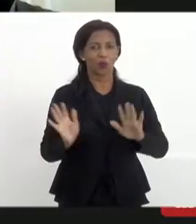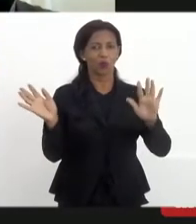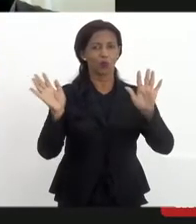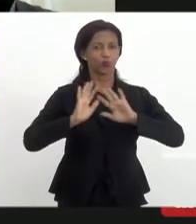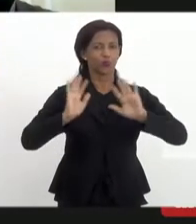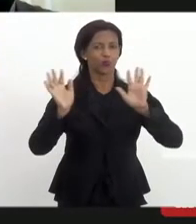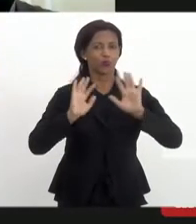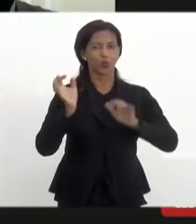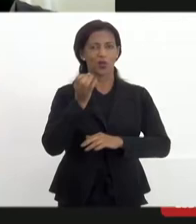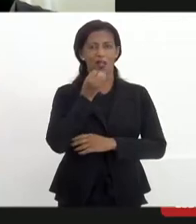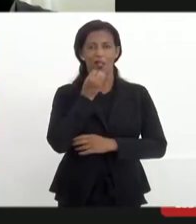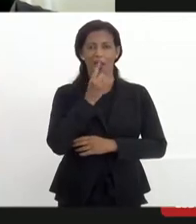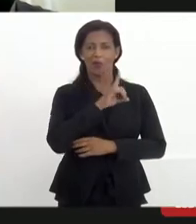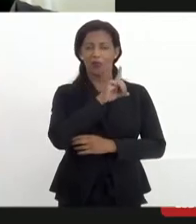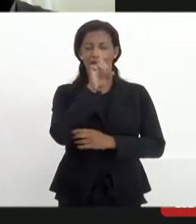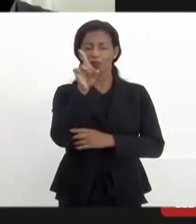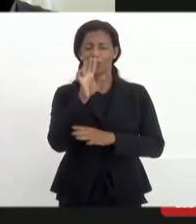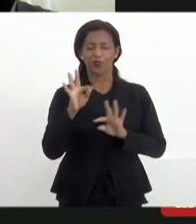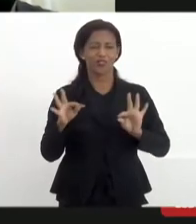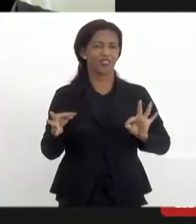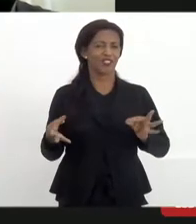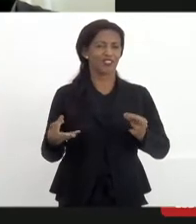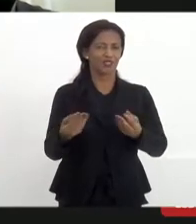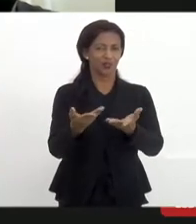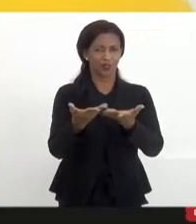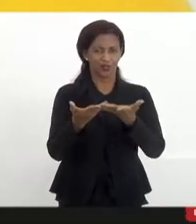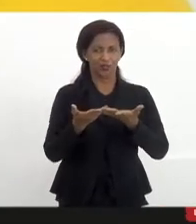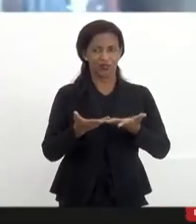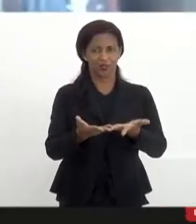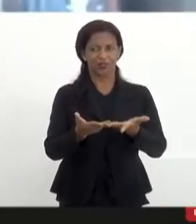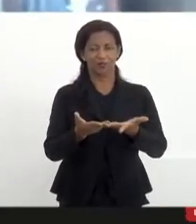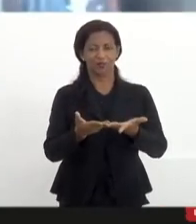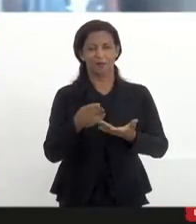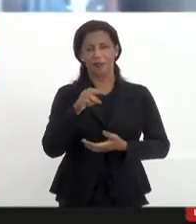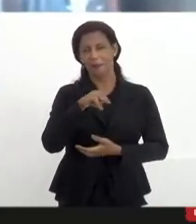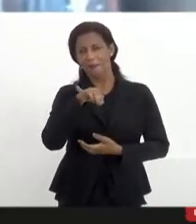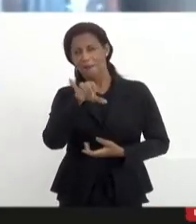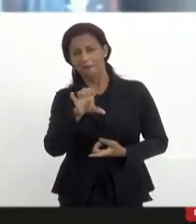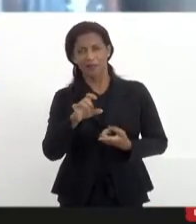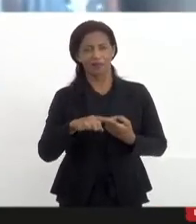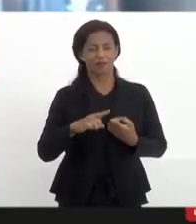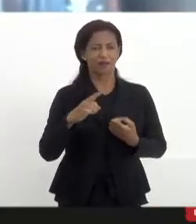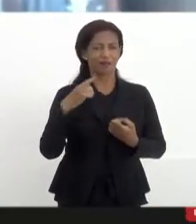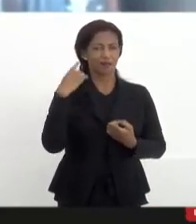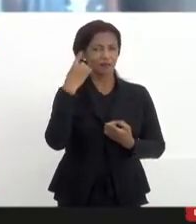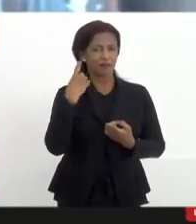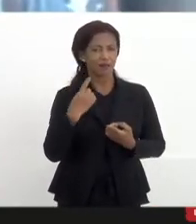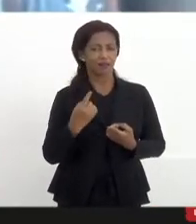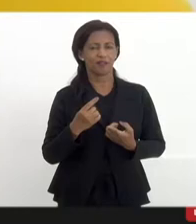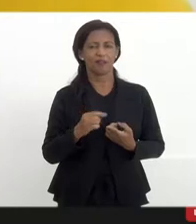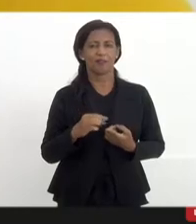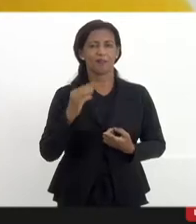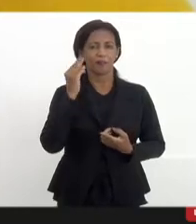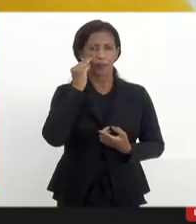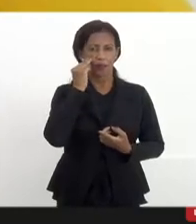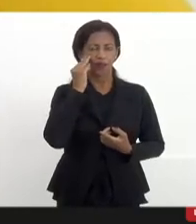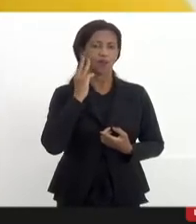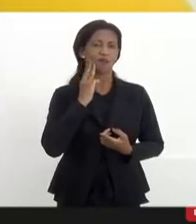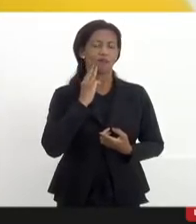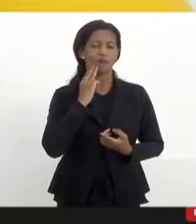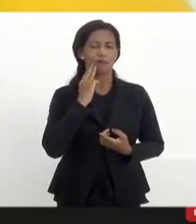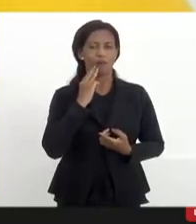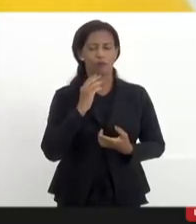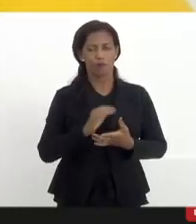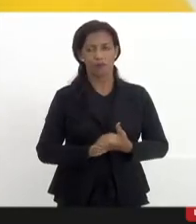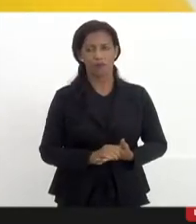bom dia a todas e todos. Bom dia, Bom dia, Flávio, Dani, Bom dia, Mink, Dani, Mônica, Valdeck,